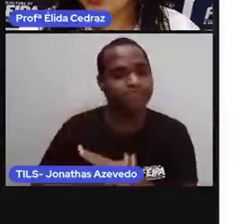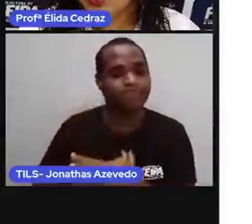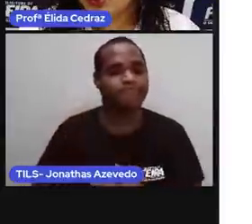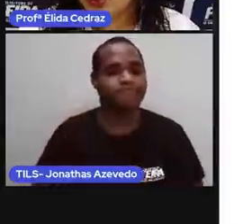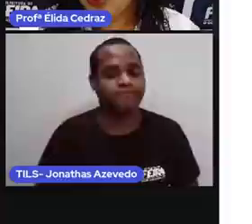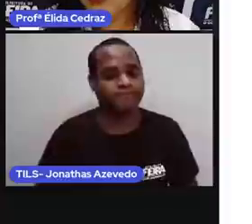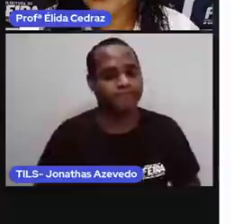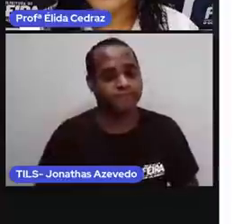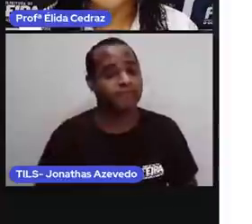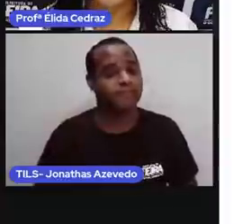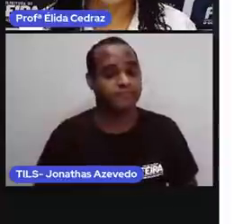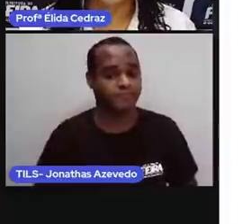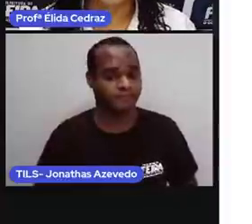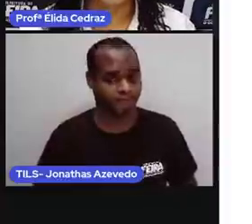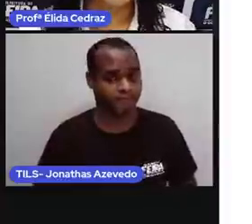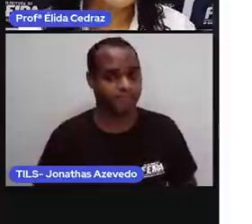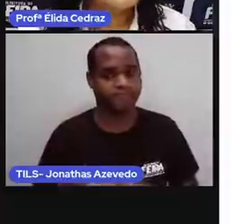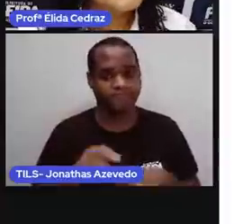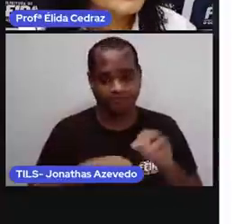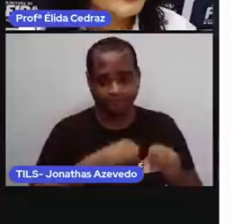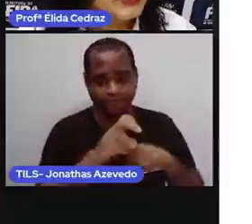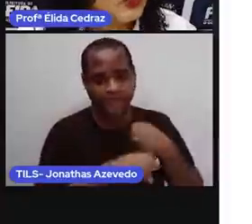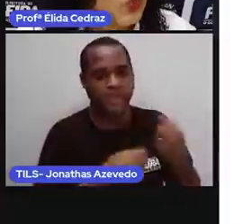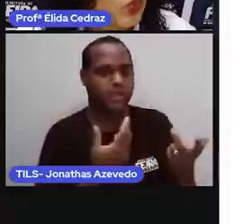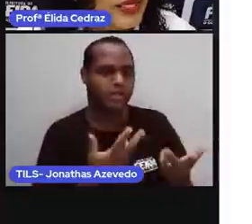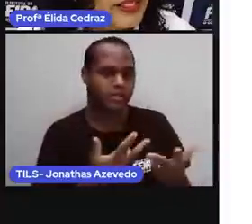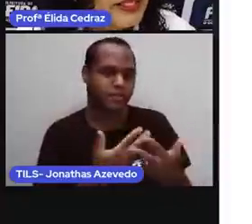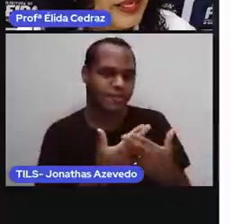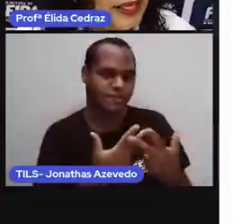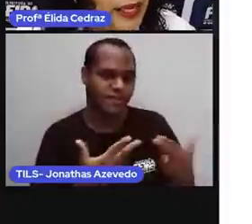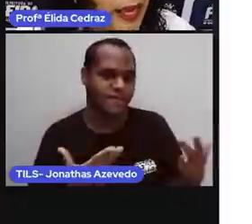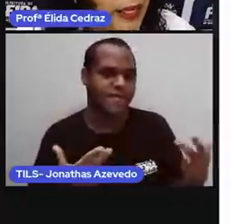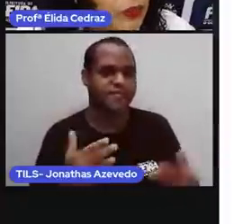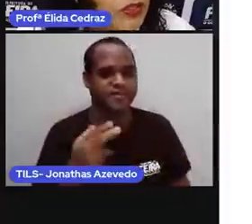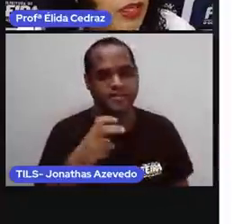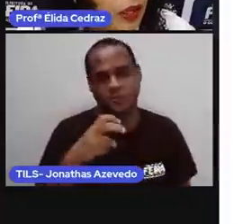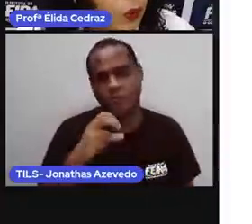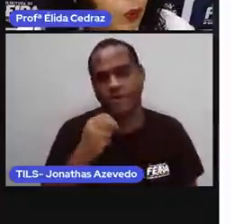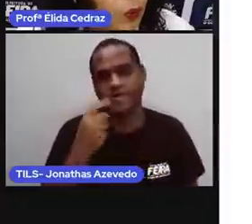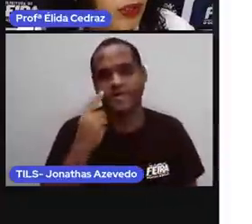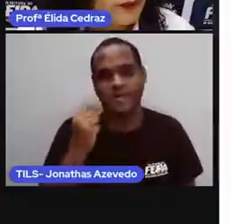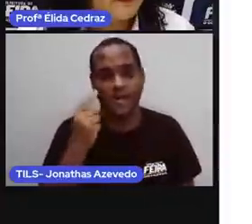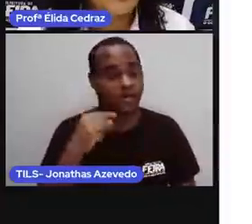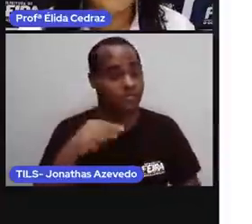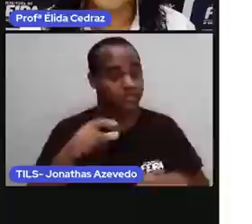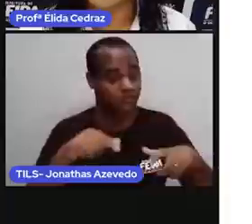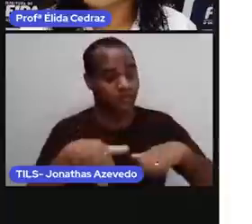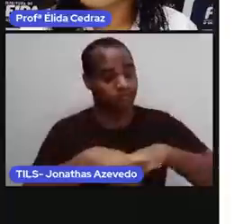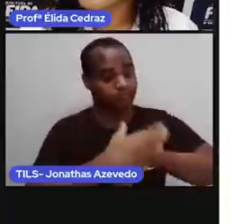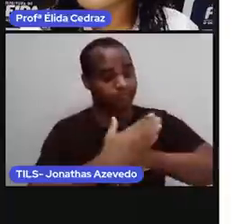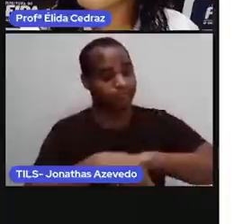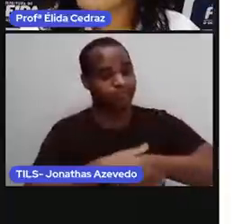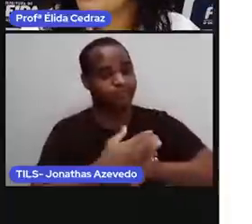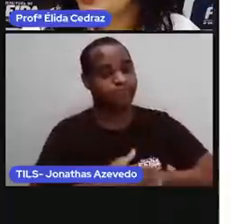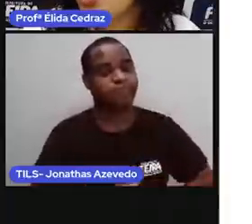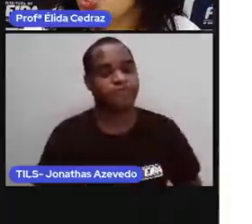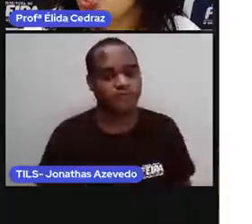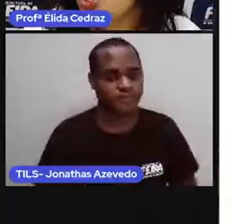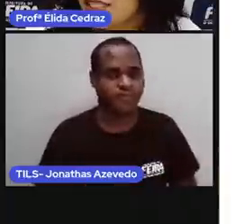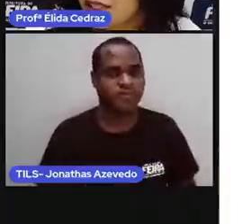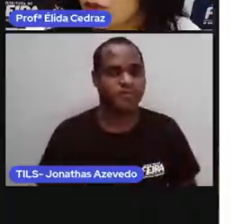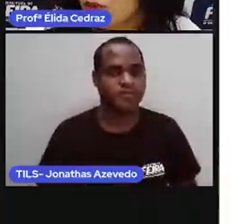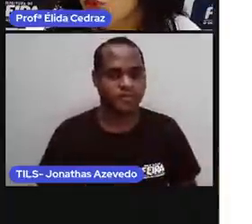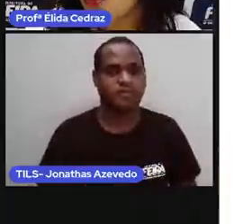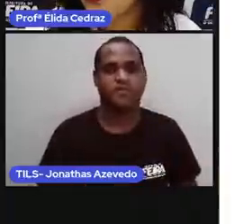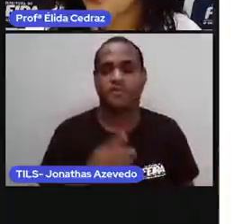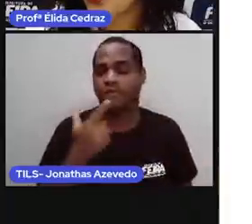abrigo mundo novo recolheu 50 gatos na rua. 25